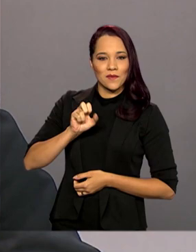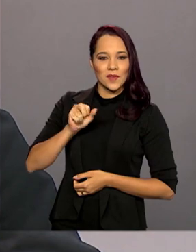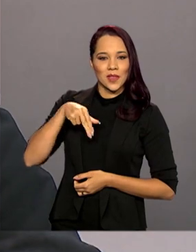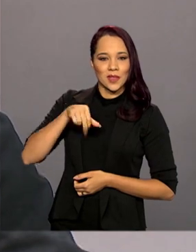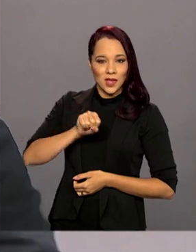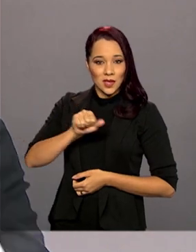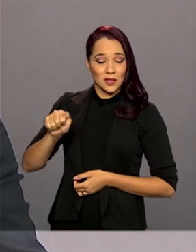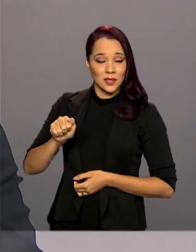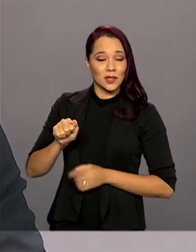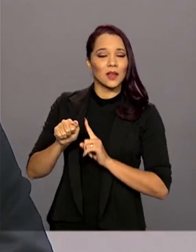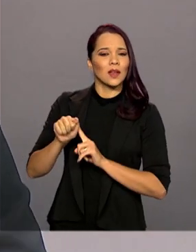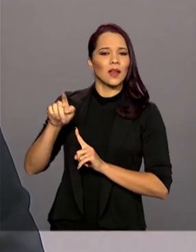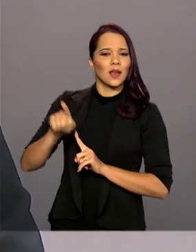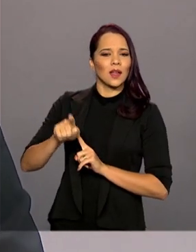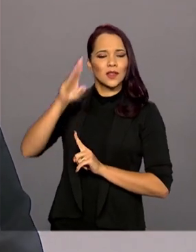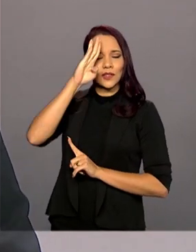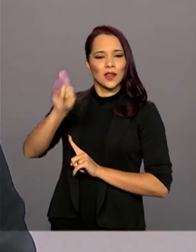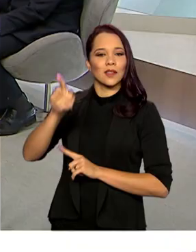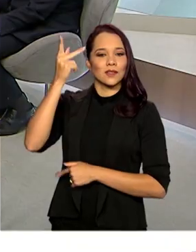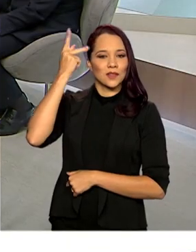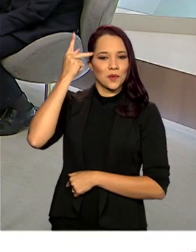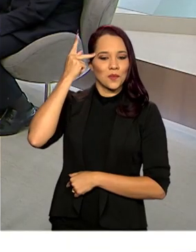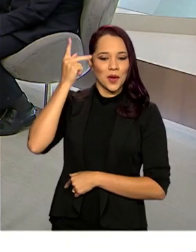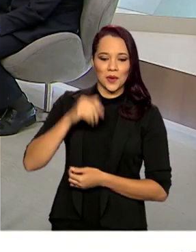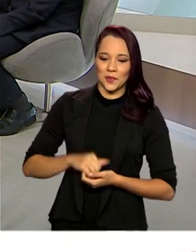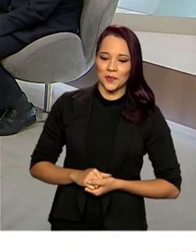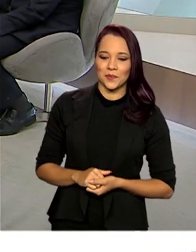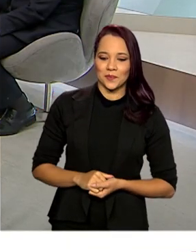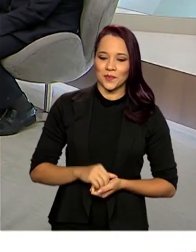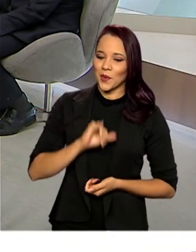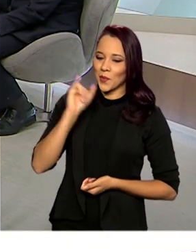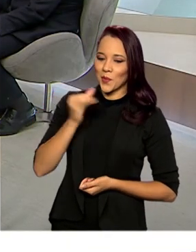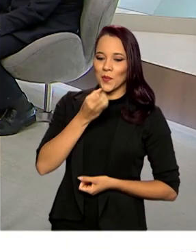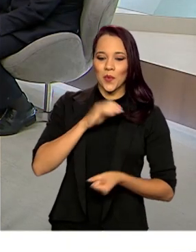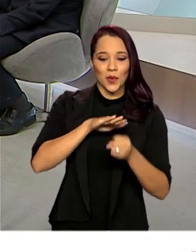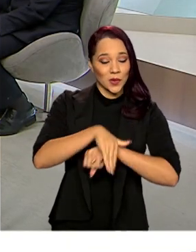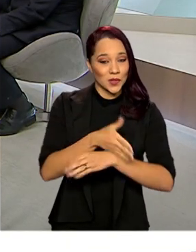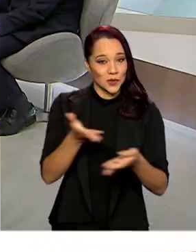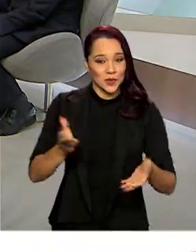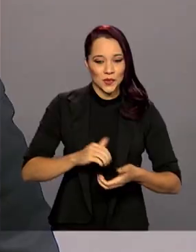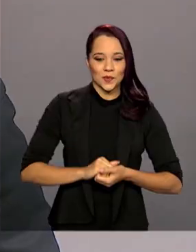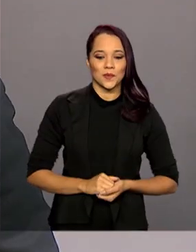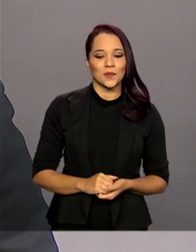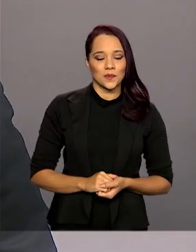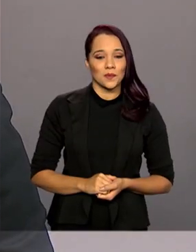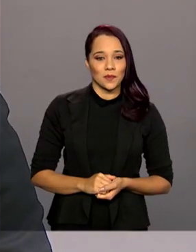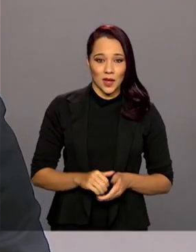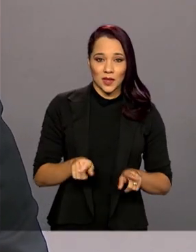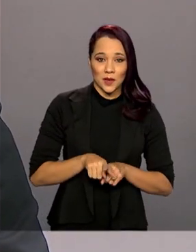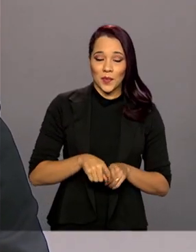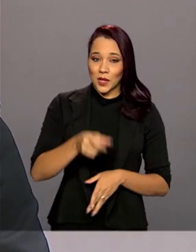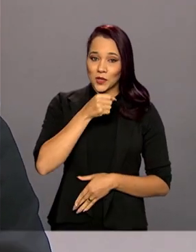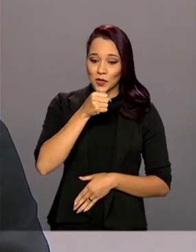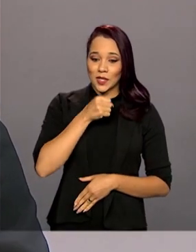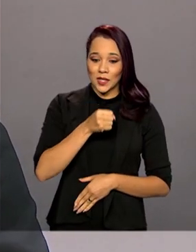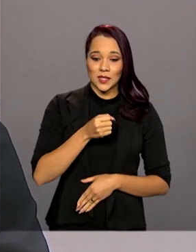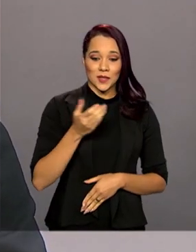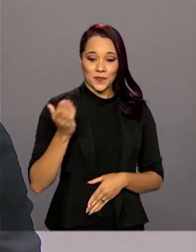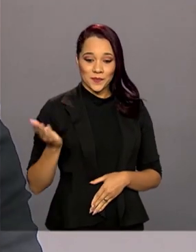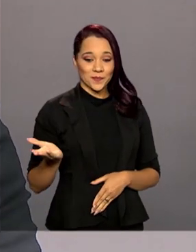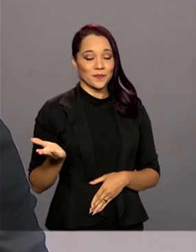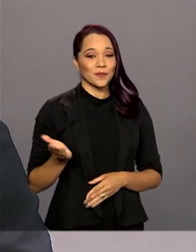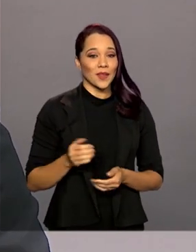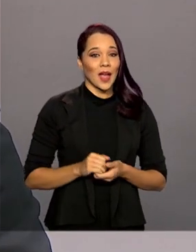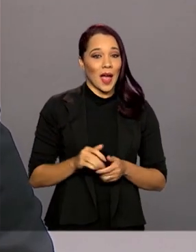participa da conversa diretamente de São Paulo. Oi, Paulo. Boa noite a você e boa noite a todos. E a jornalista Catiúcia